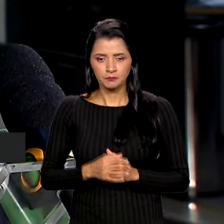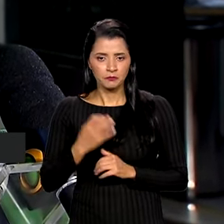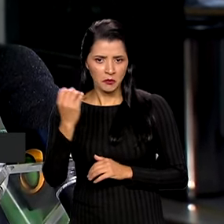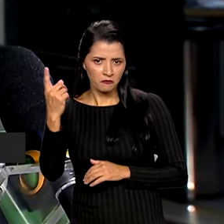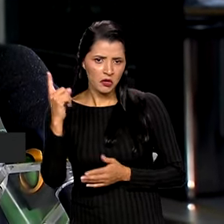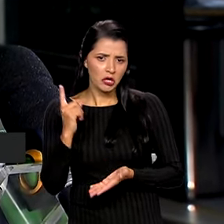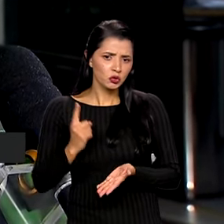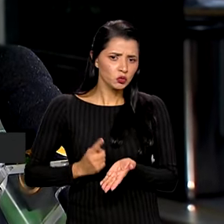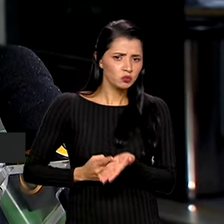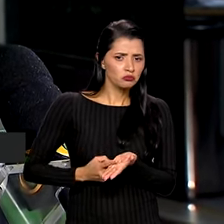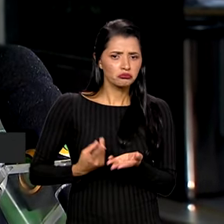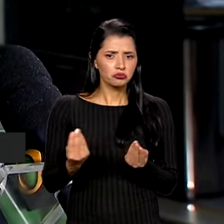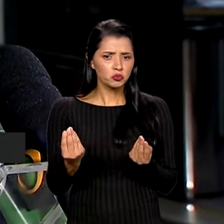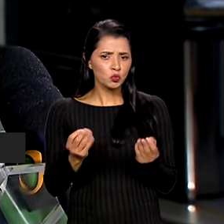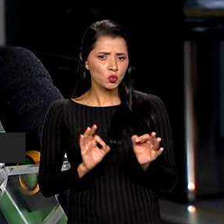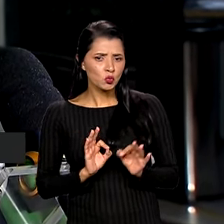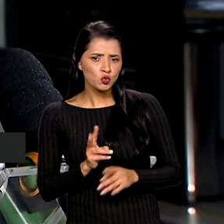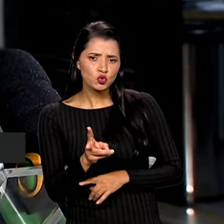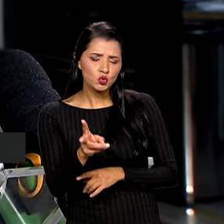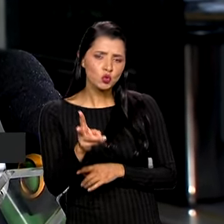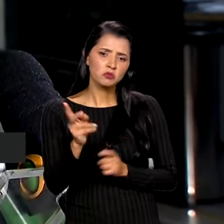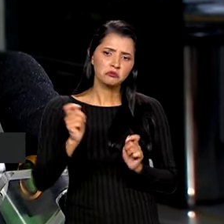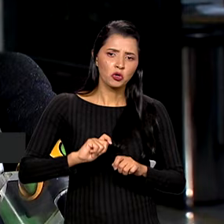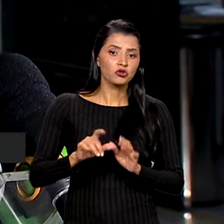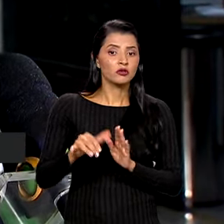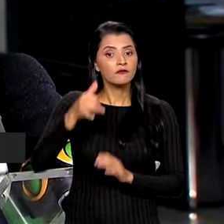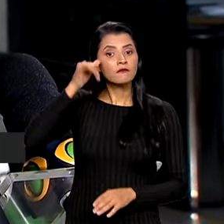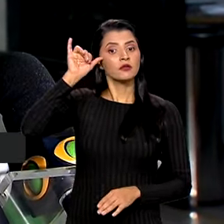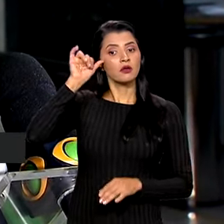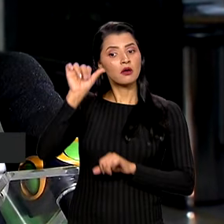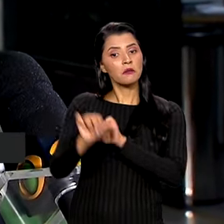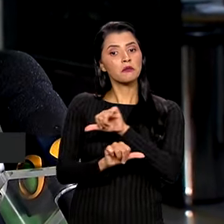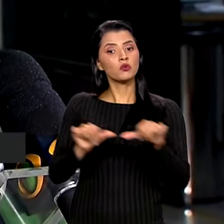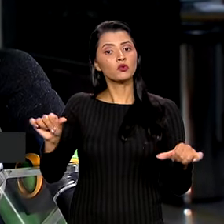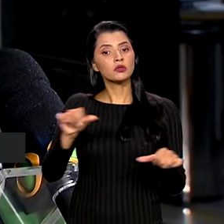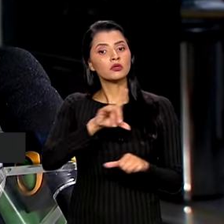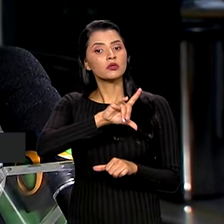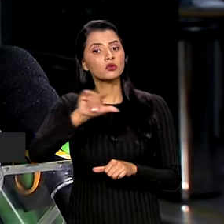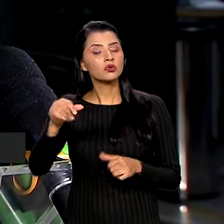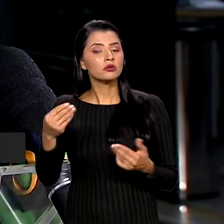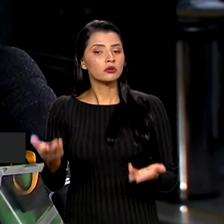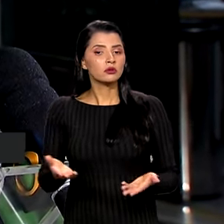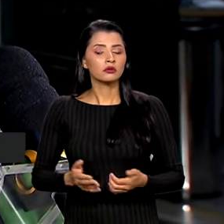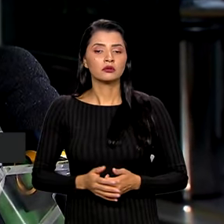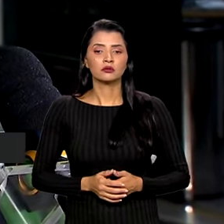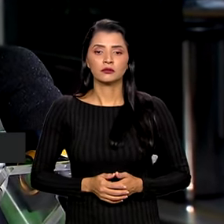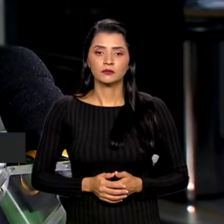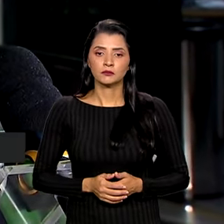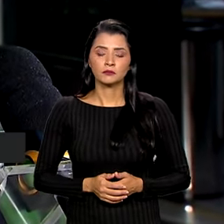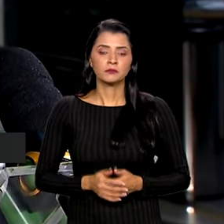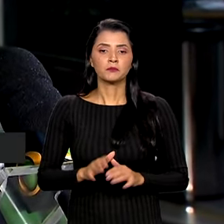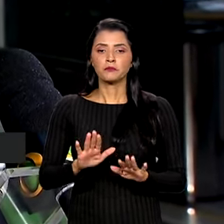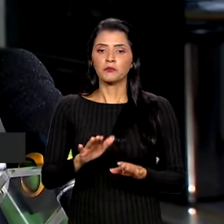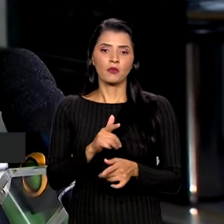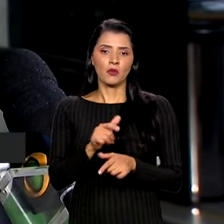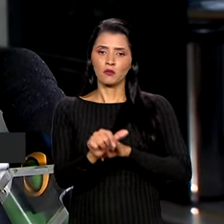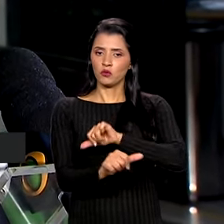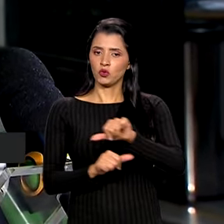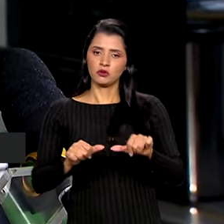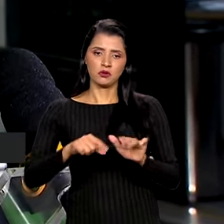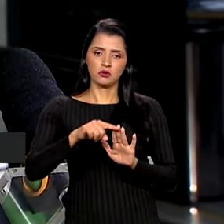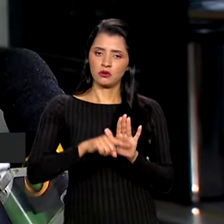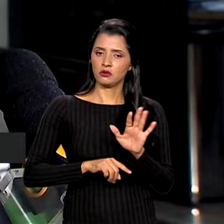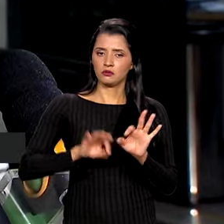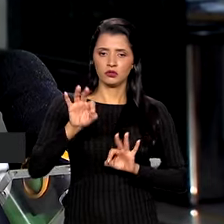mantidas? Existe alguma possibilidade de ele antecipar a cirurgia que está prevista para outubro? Não há nenhuma alteração no